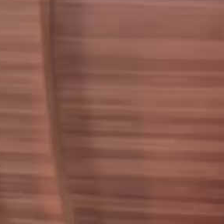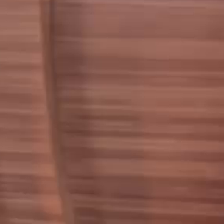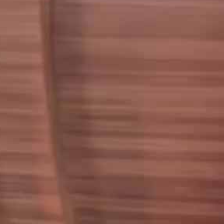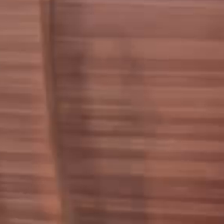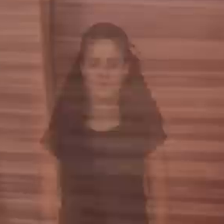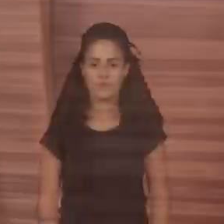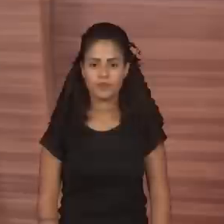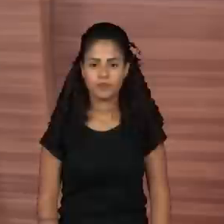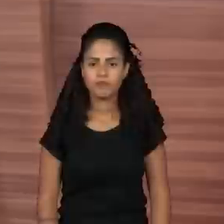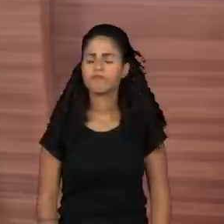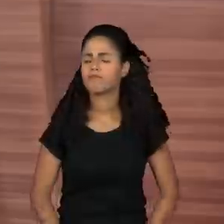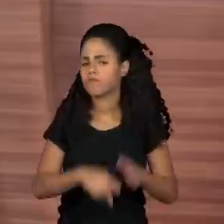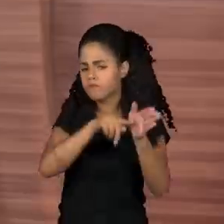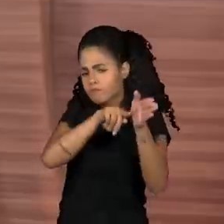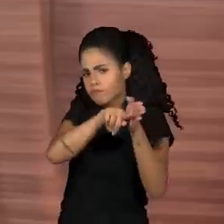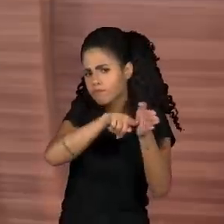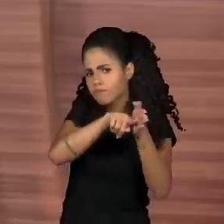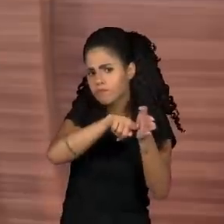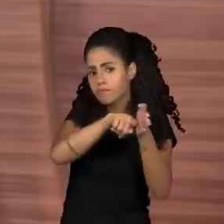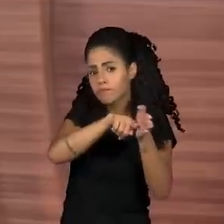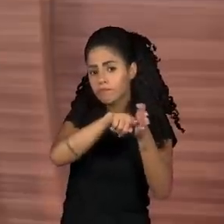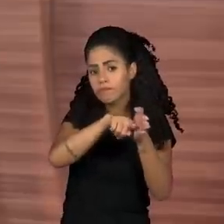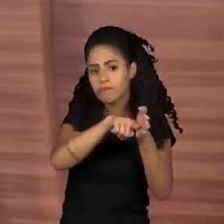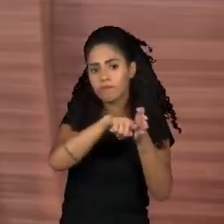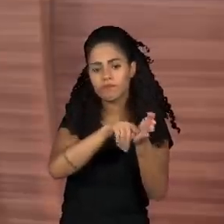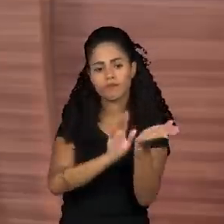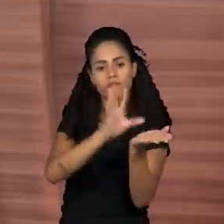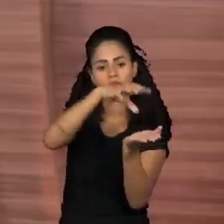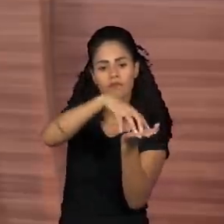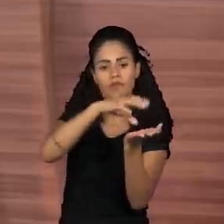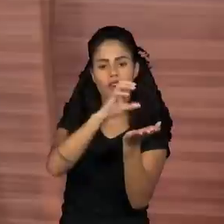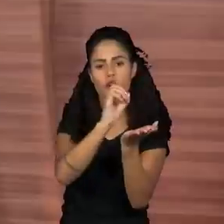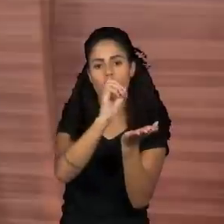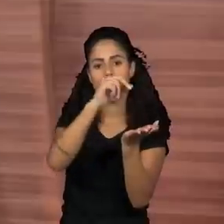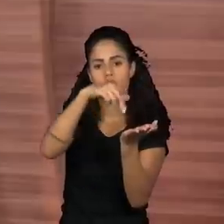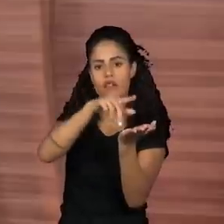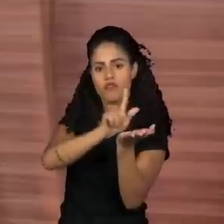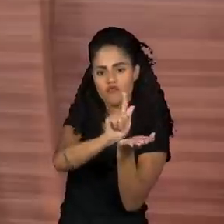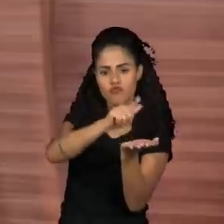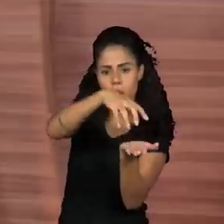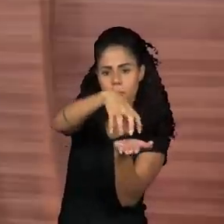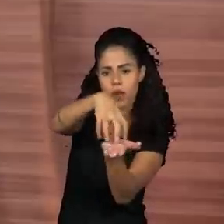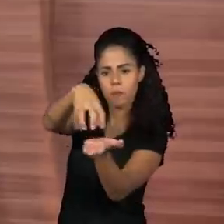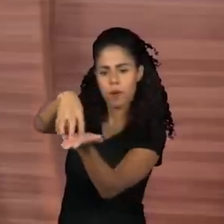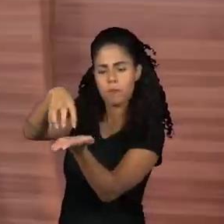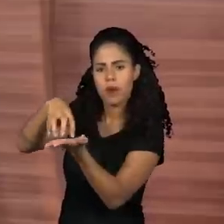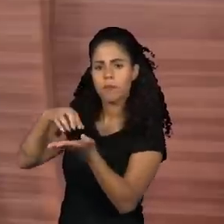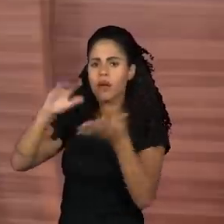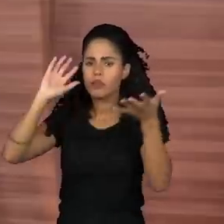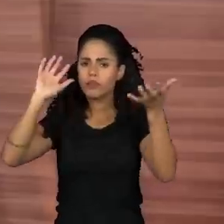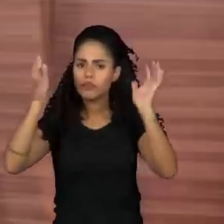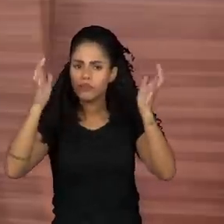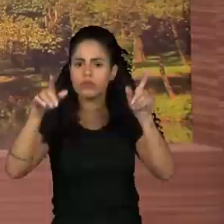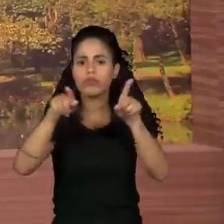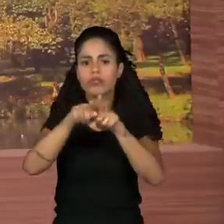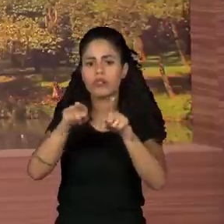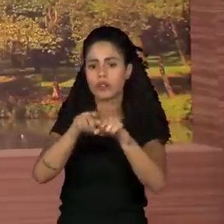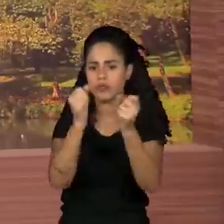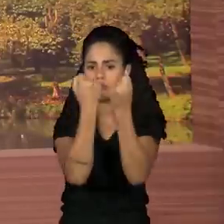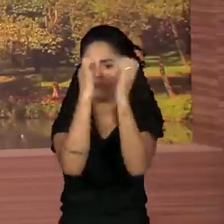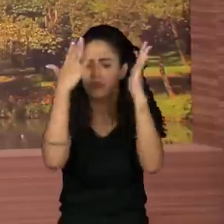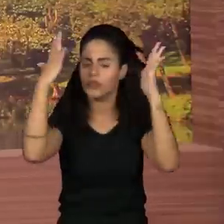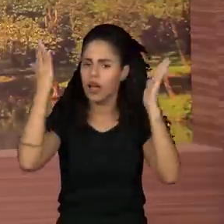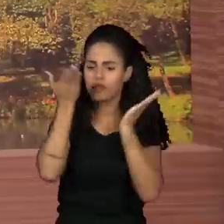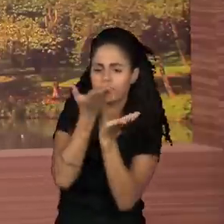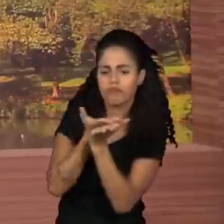Uma pesquisa feita por rede de ONGs relaciona a juventude, mudanças climáticas e meio ambiente. O